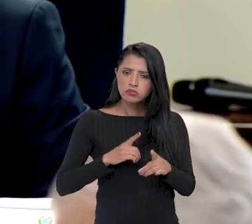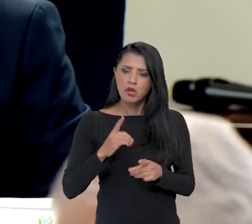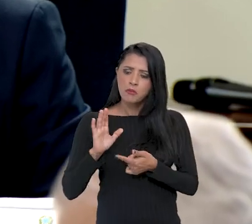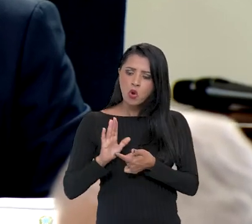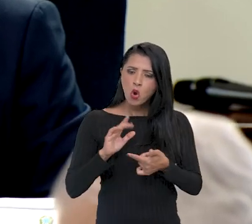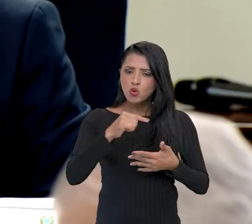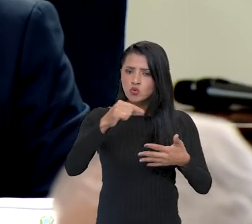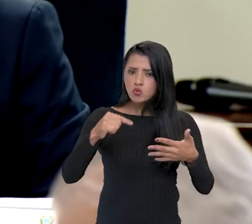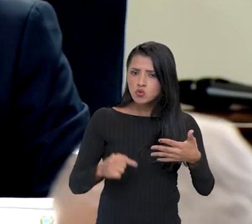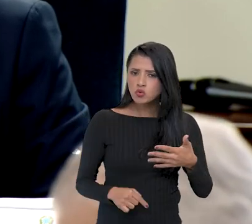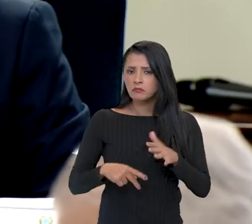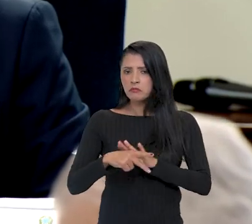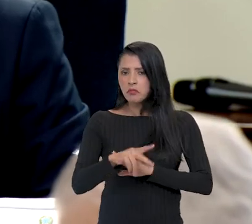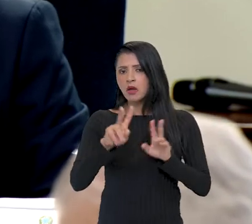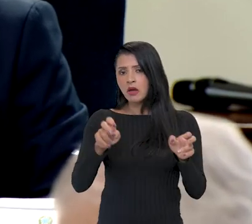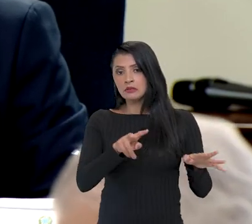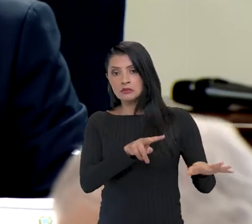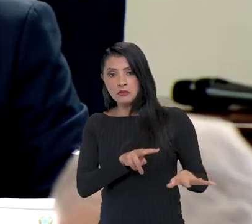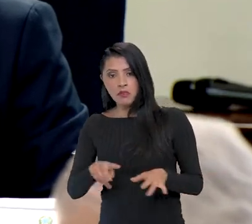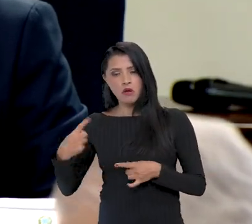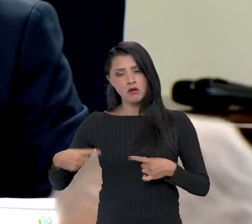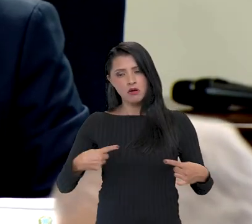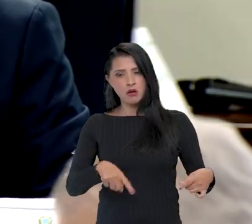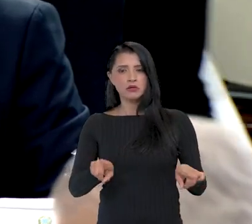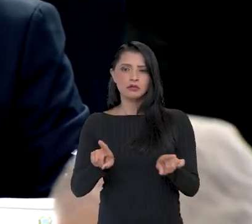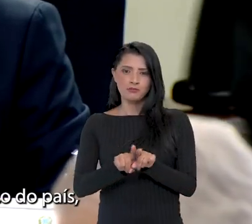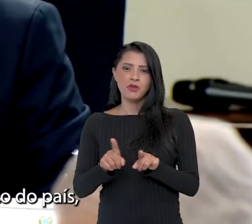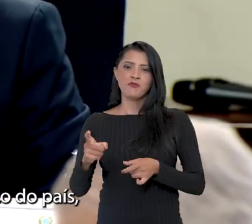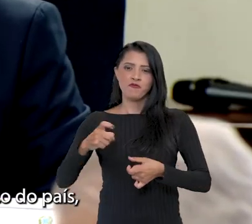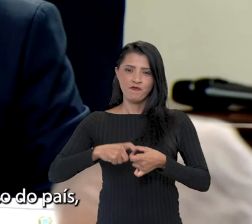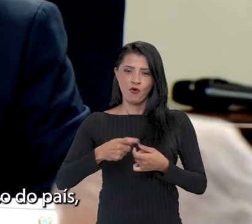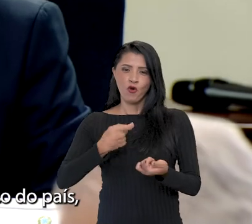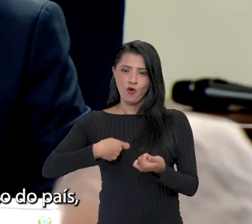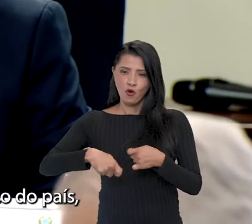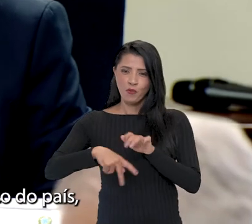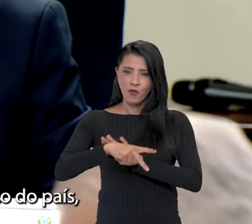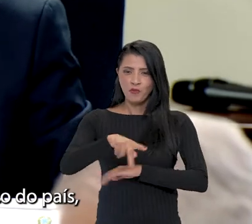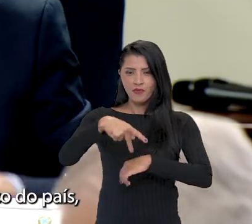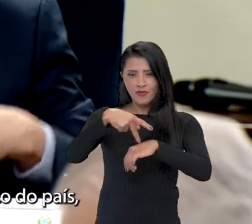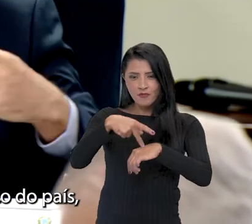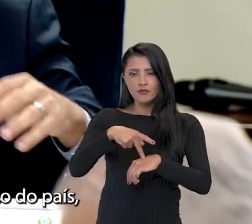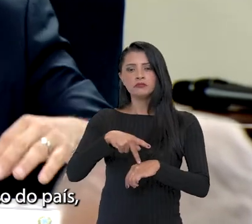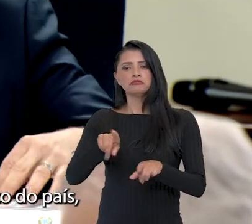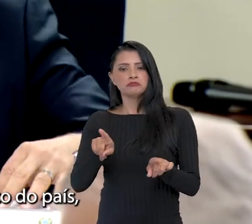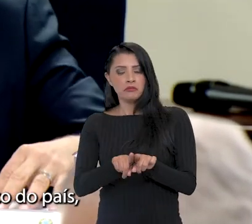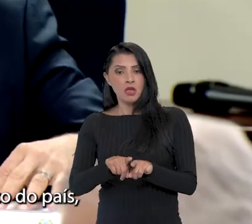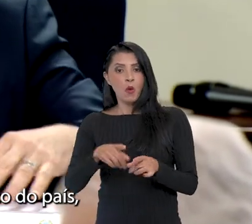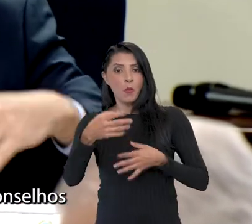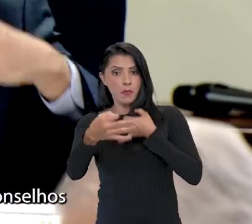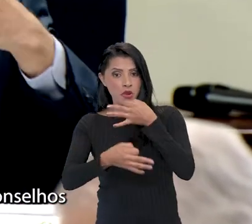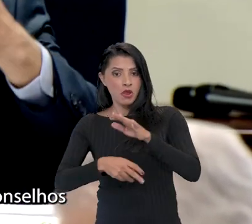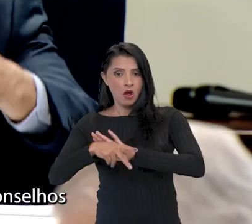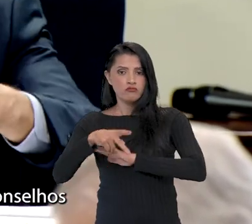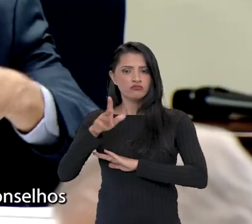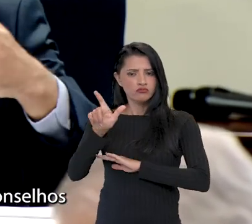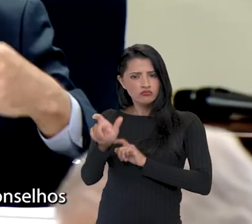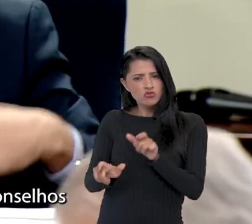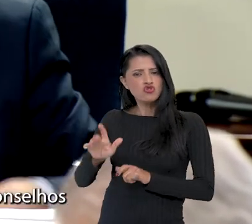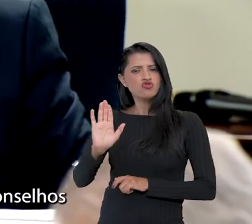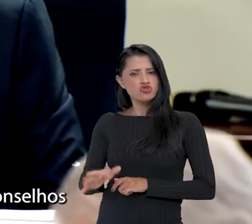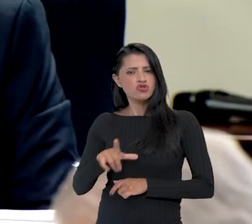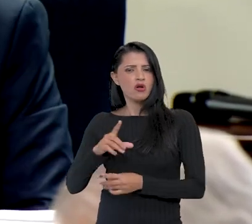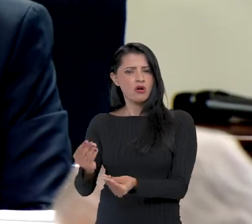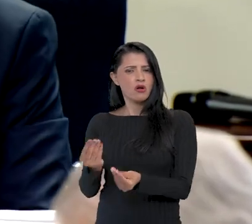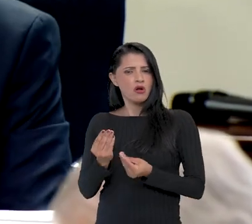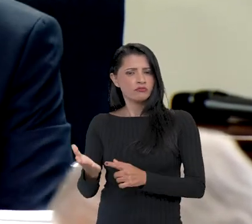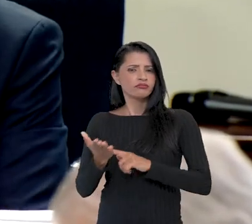dialoguem, apontem várias questões, tanto para a pauta dessa semana, para a recuperação do ambiente econômico do país, o próprio posicionamento que vários